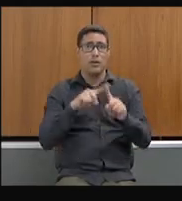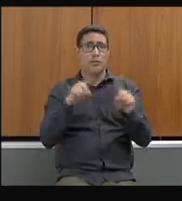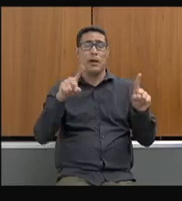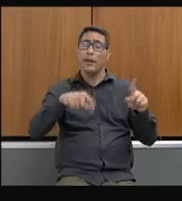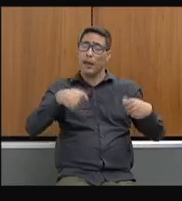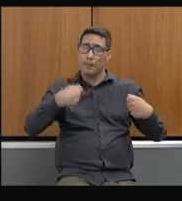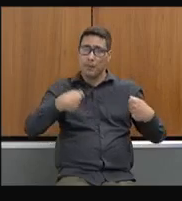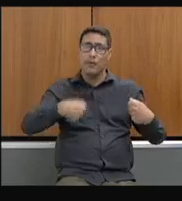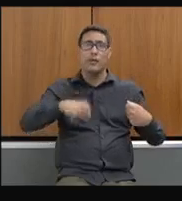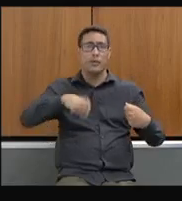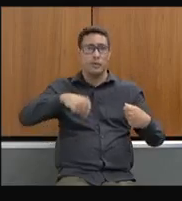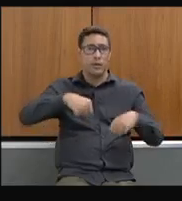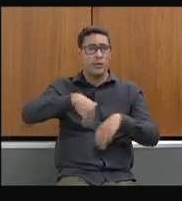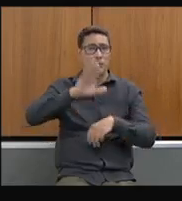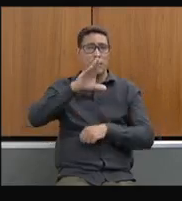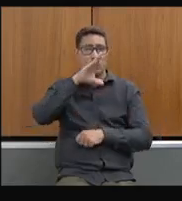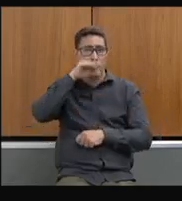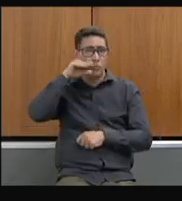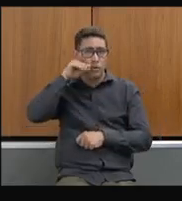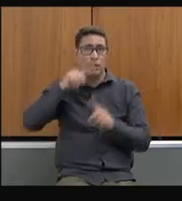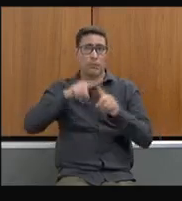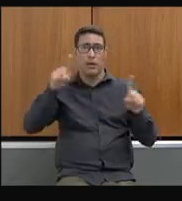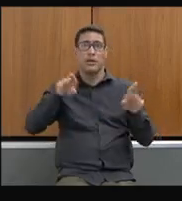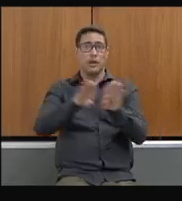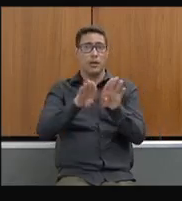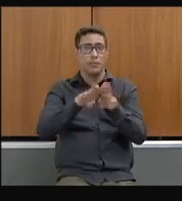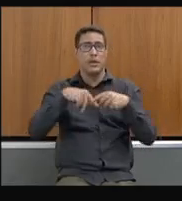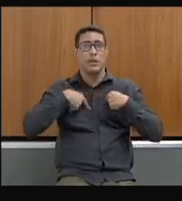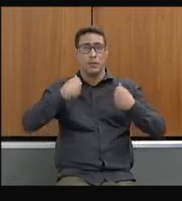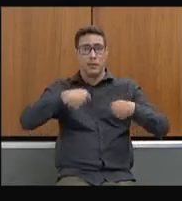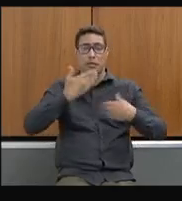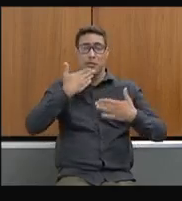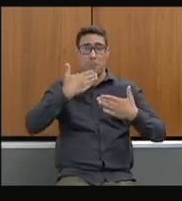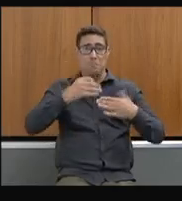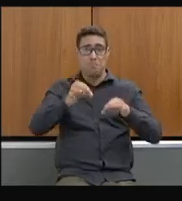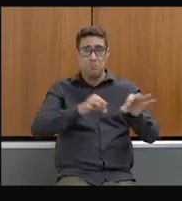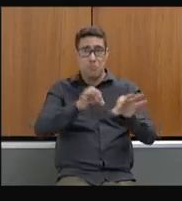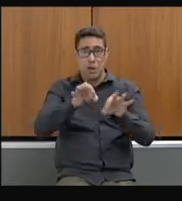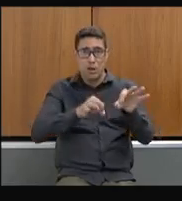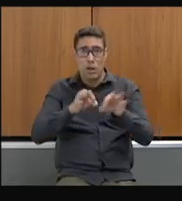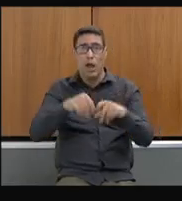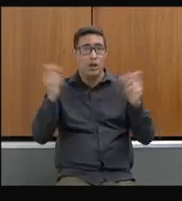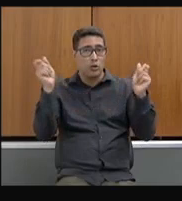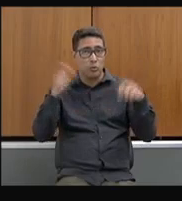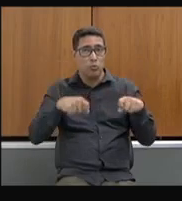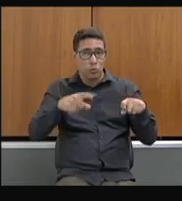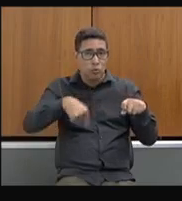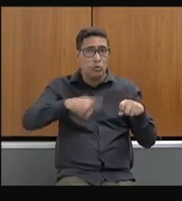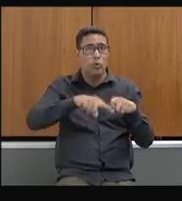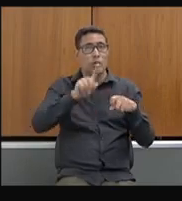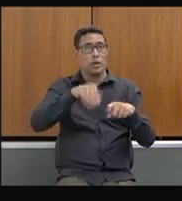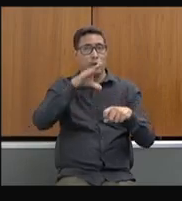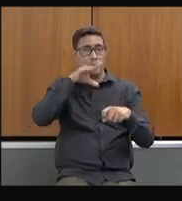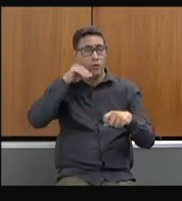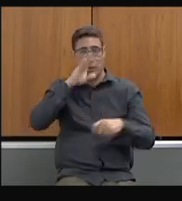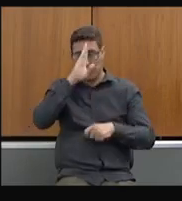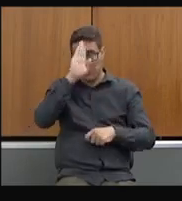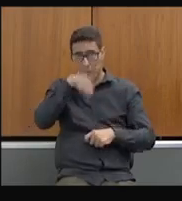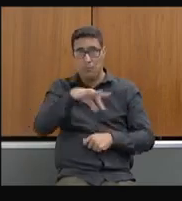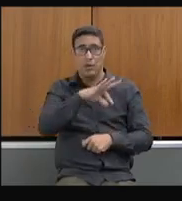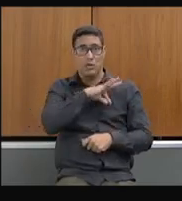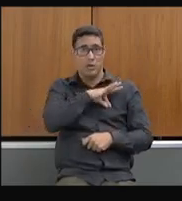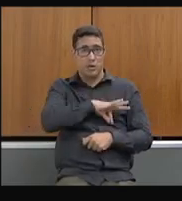preciso, sim, mais funcionários, mas também nós temos que melhorar as condições desses funcionários, principalmente, gente, a questão salarial